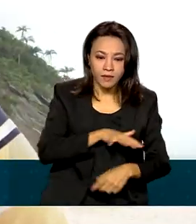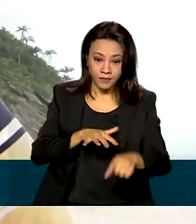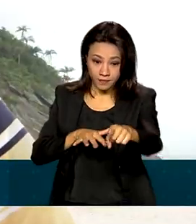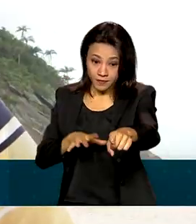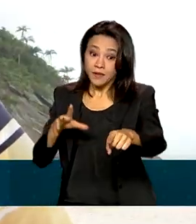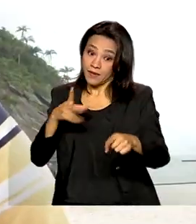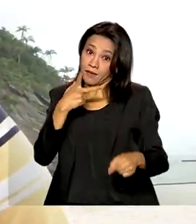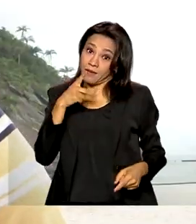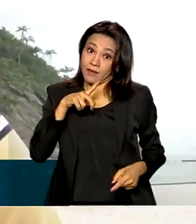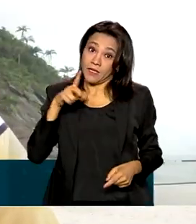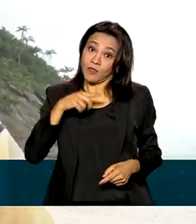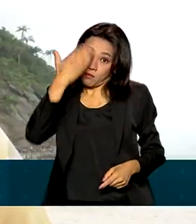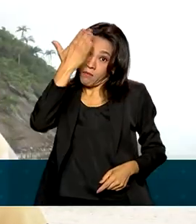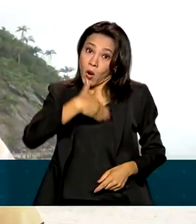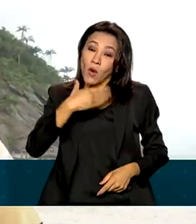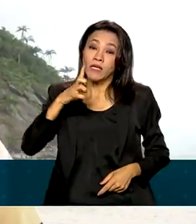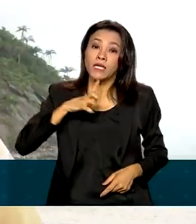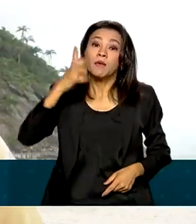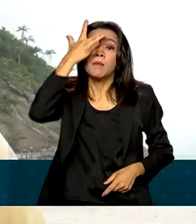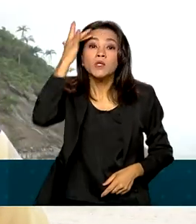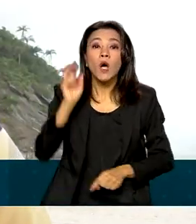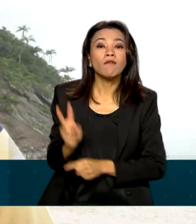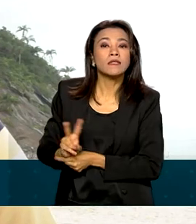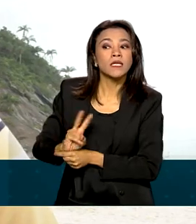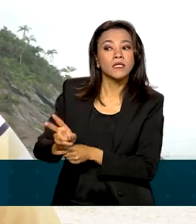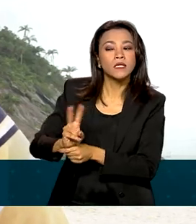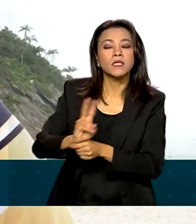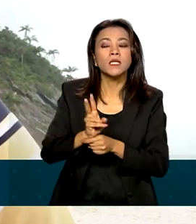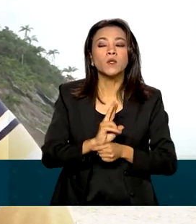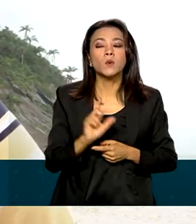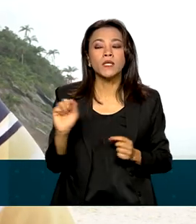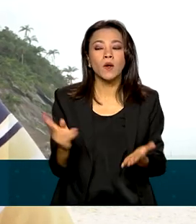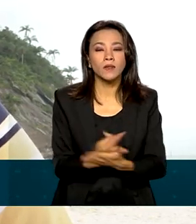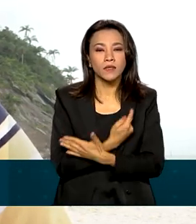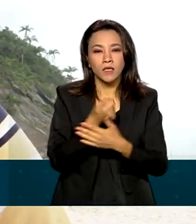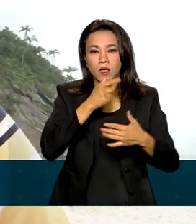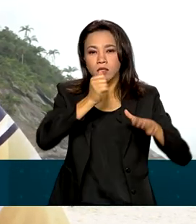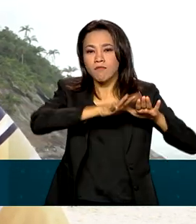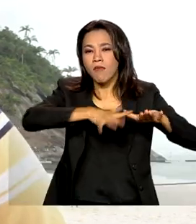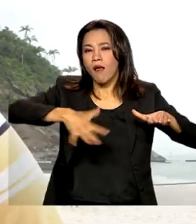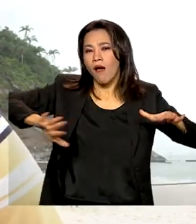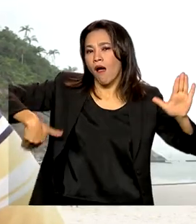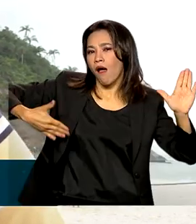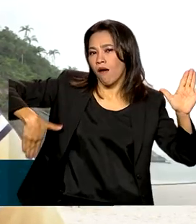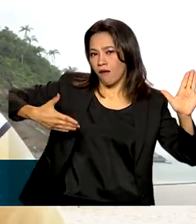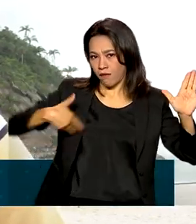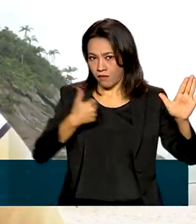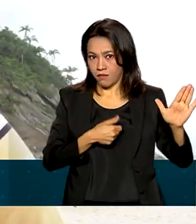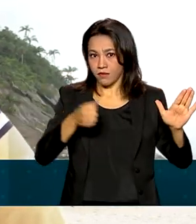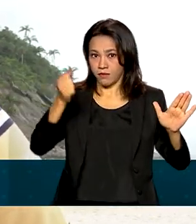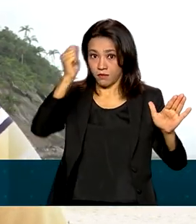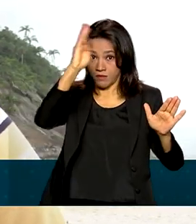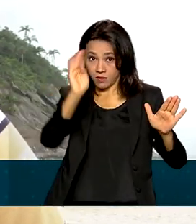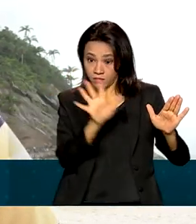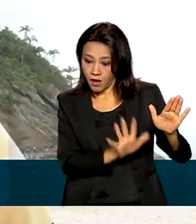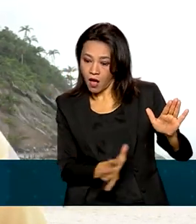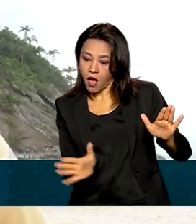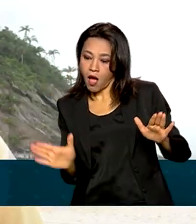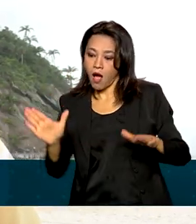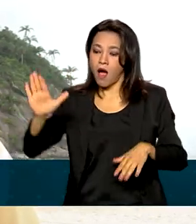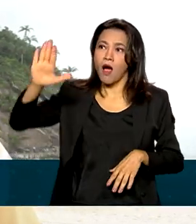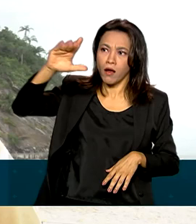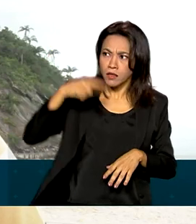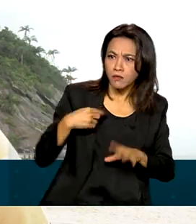fiscalizando, tem alguém sinalizando que está apta ou não a usar, a estar tomando